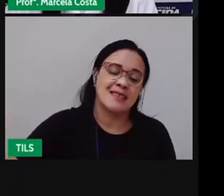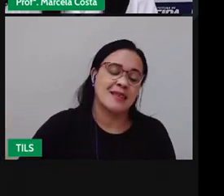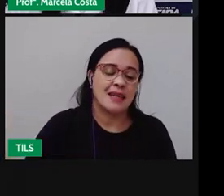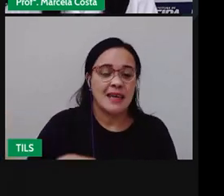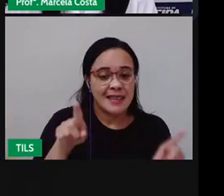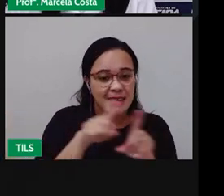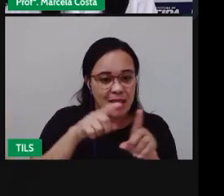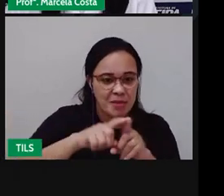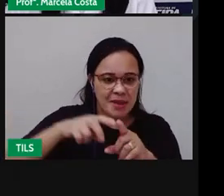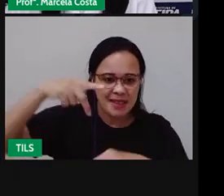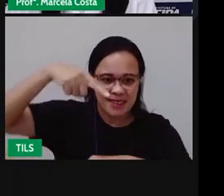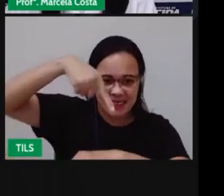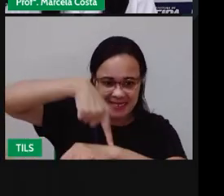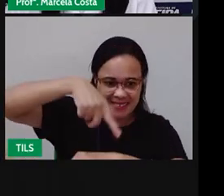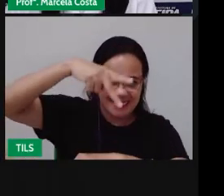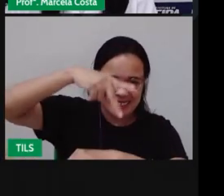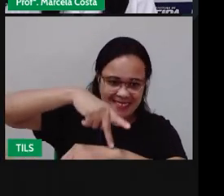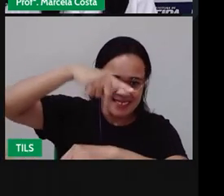Amarelinha